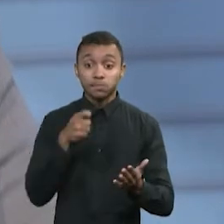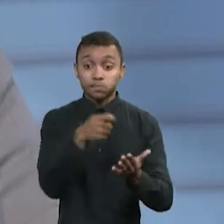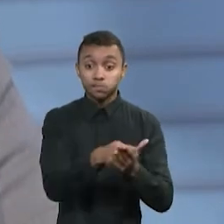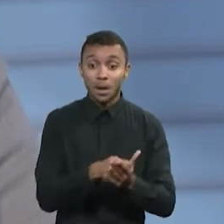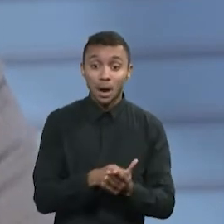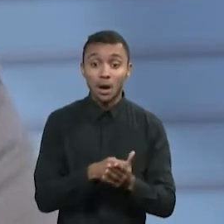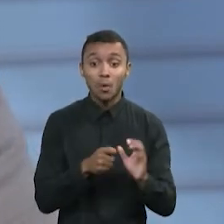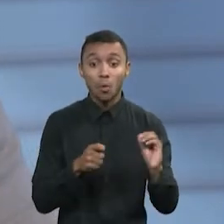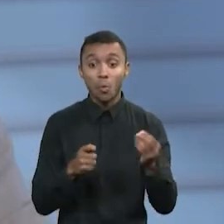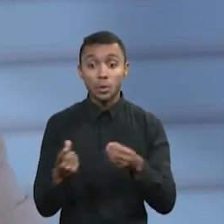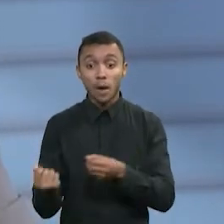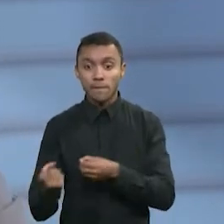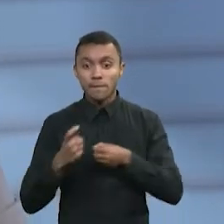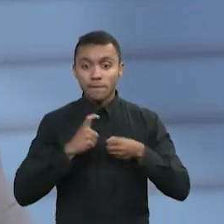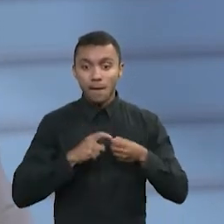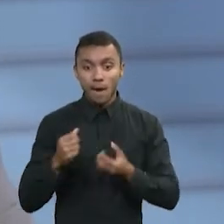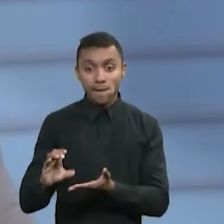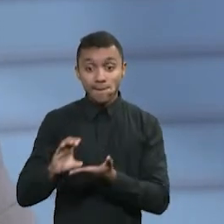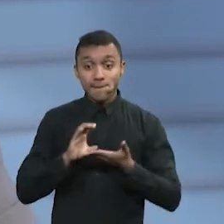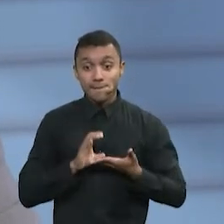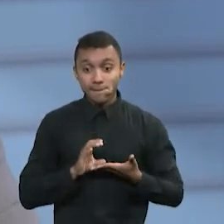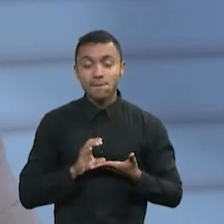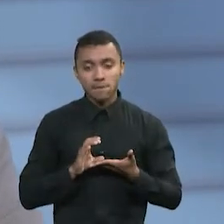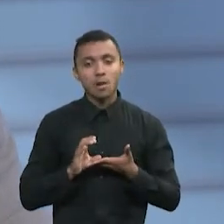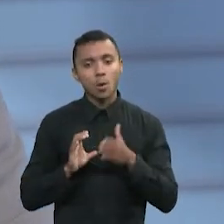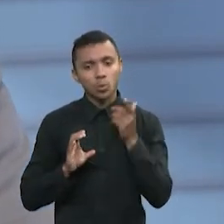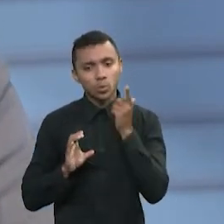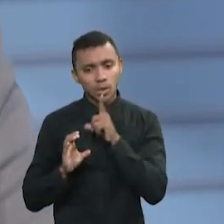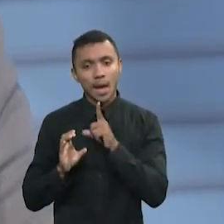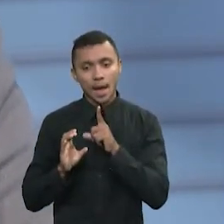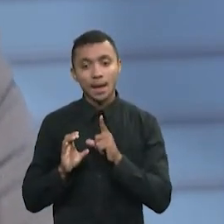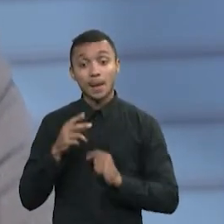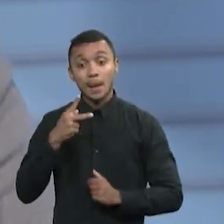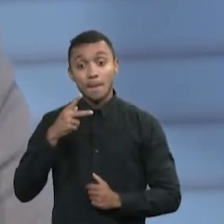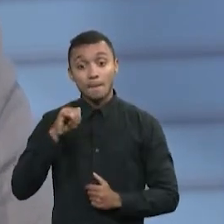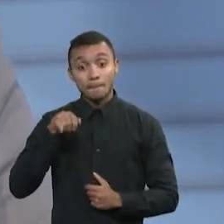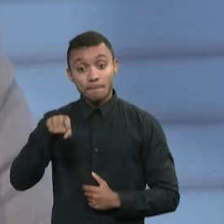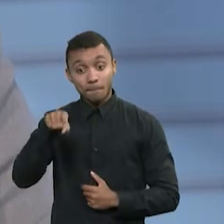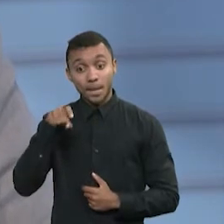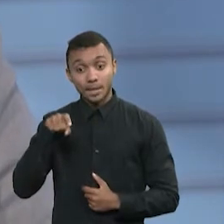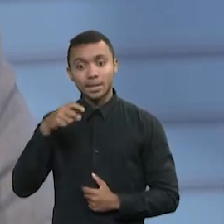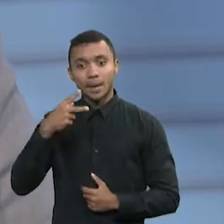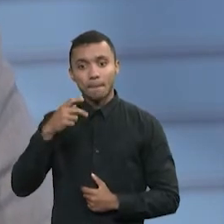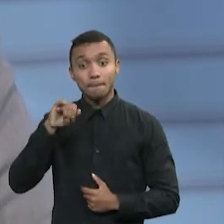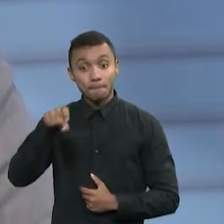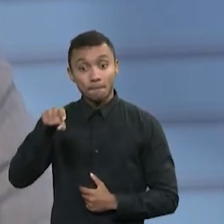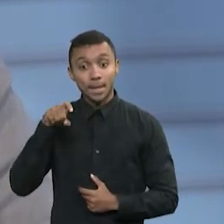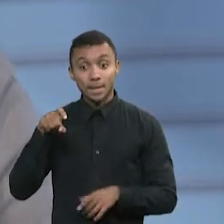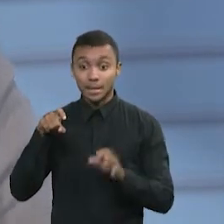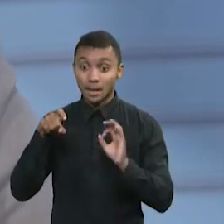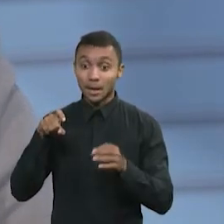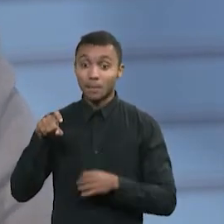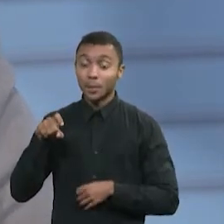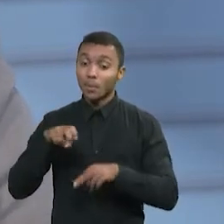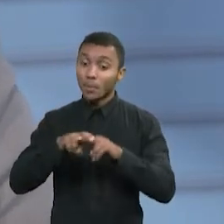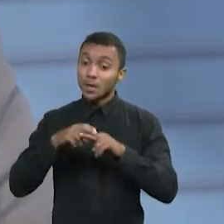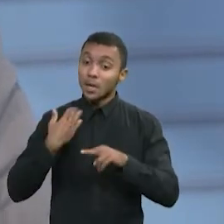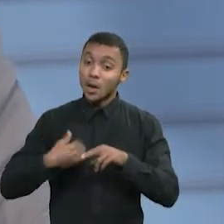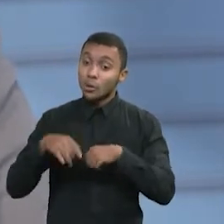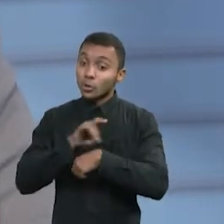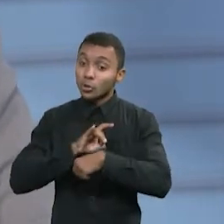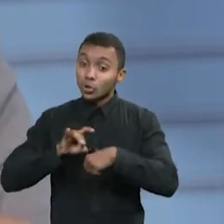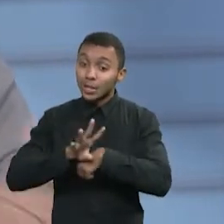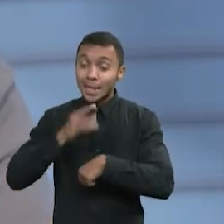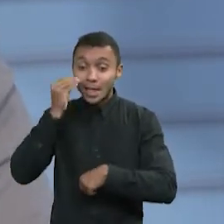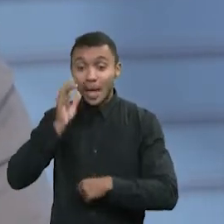restituir também agora vai estar dando para fazer com o PIX. então a recomendação é se antecipar. Se antecipar,